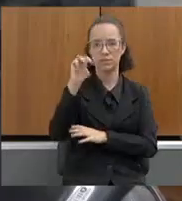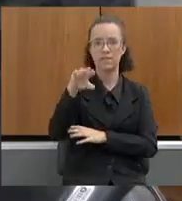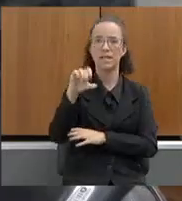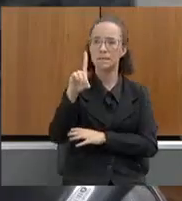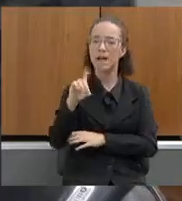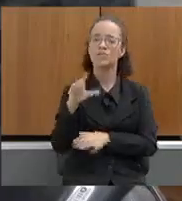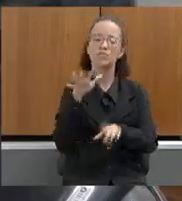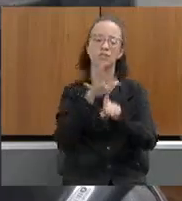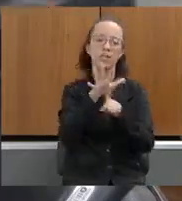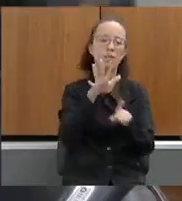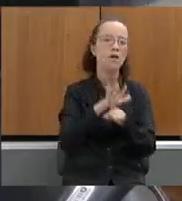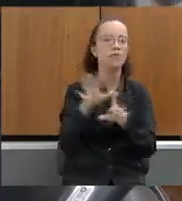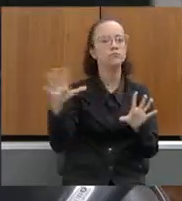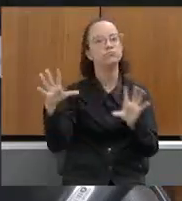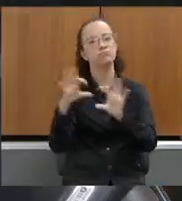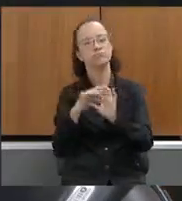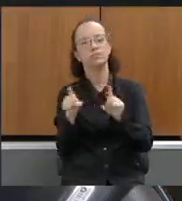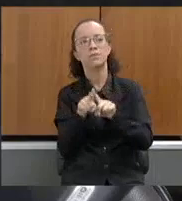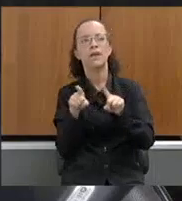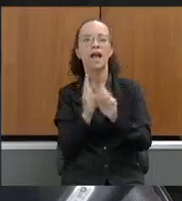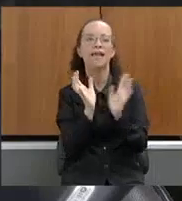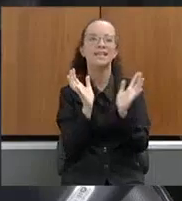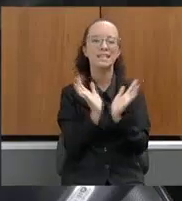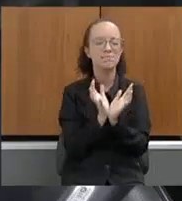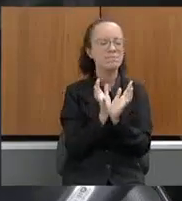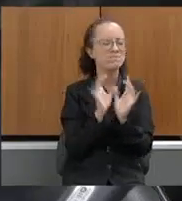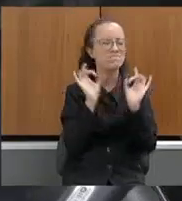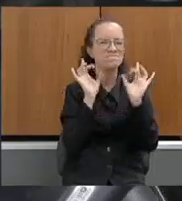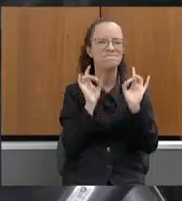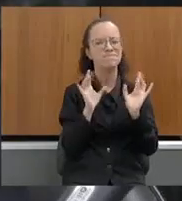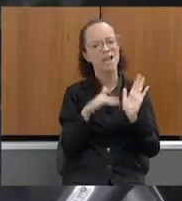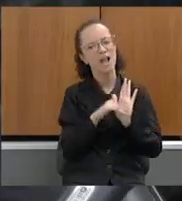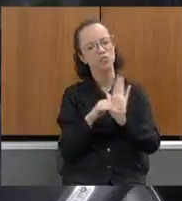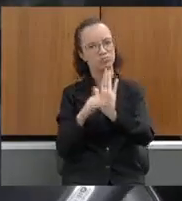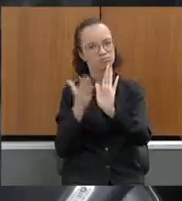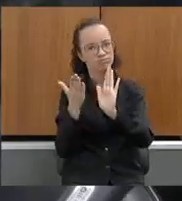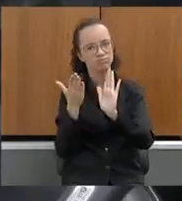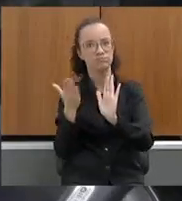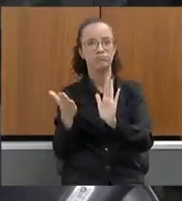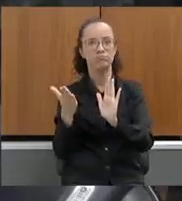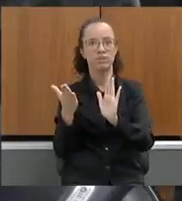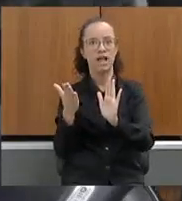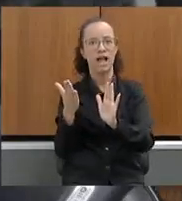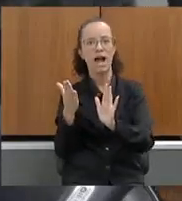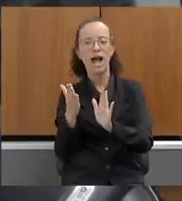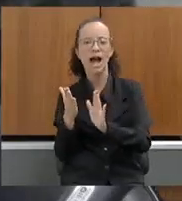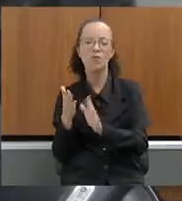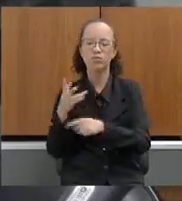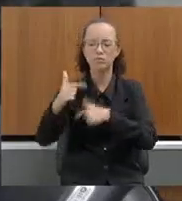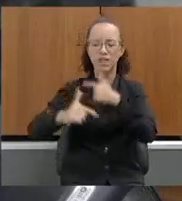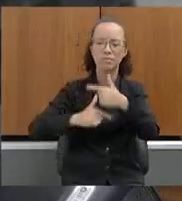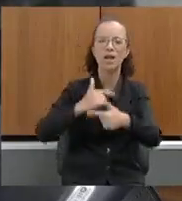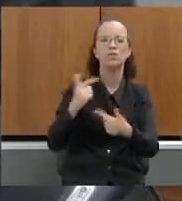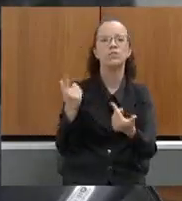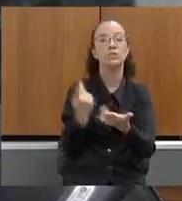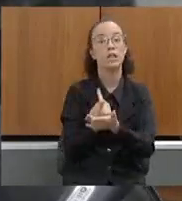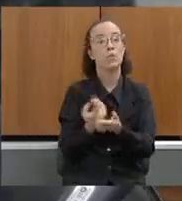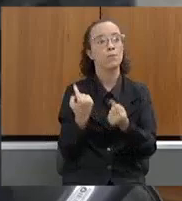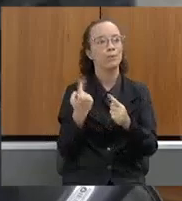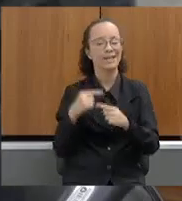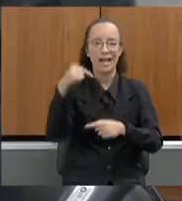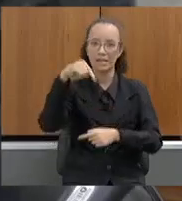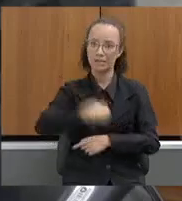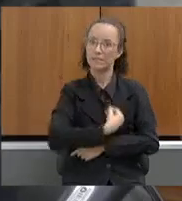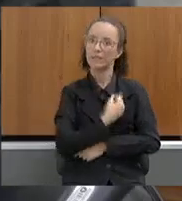às demandas, e essa equipe maravilhosa que te ajuda a compor e a conduzir um trabalho que a gente sabe que é tão difícil.